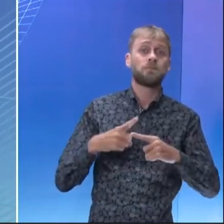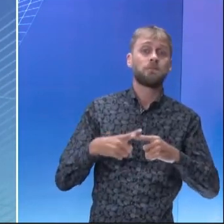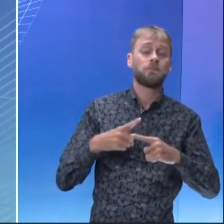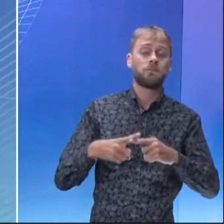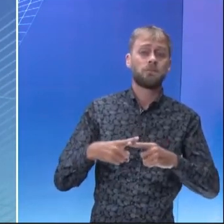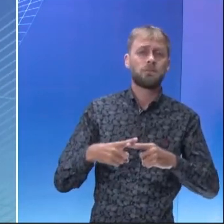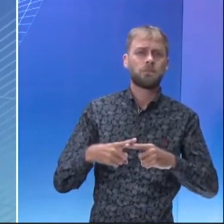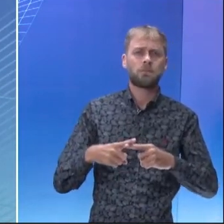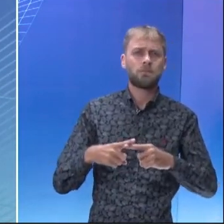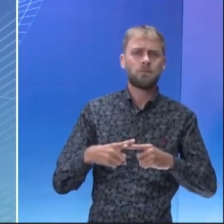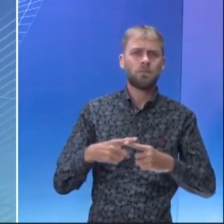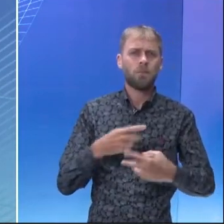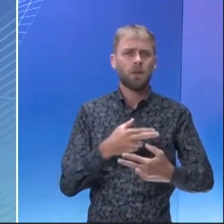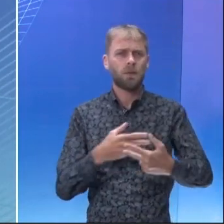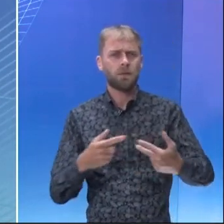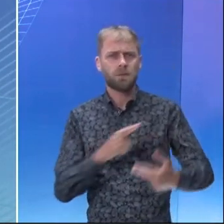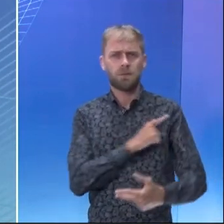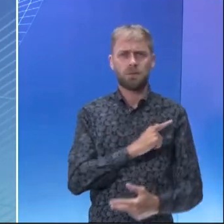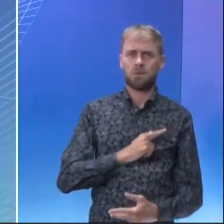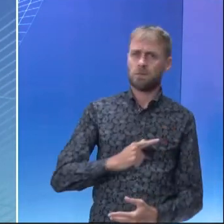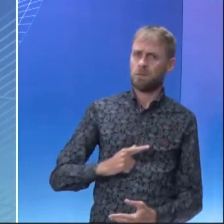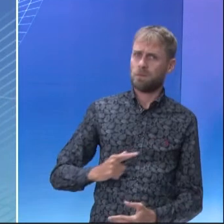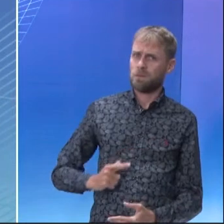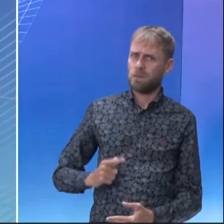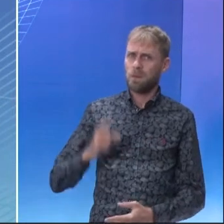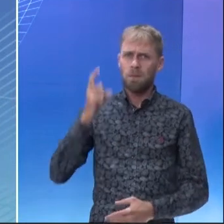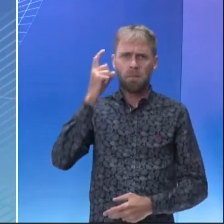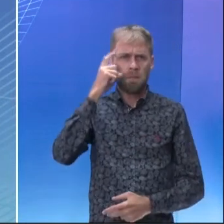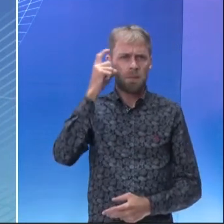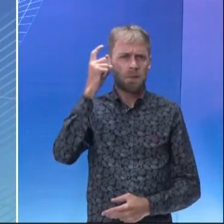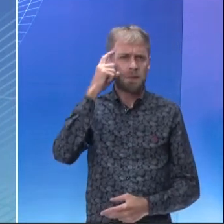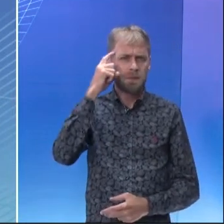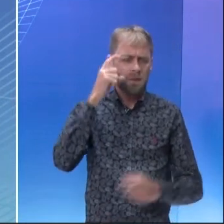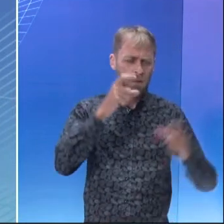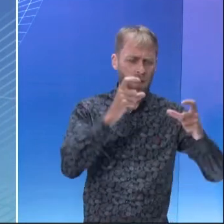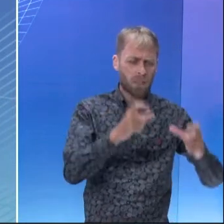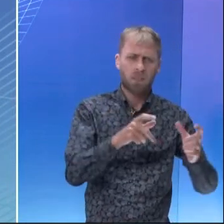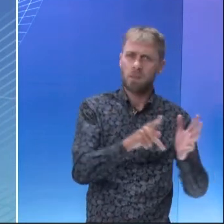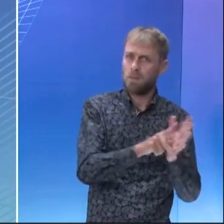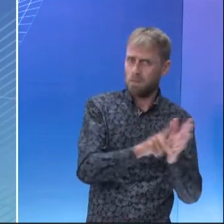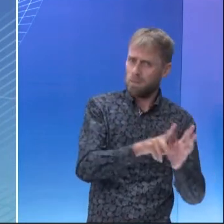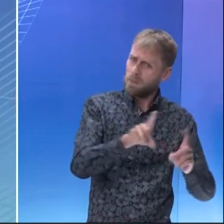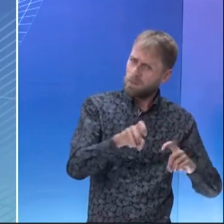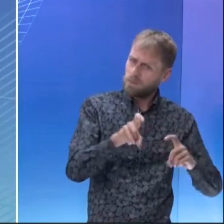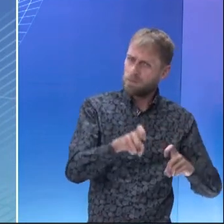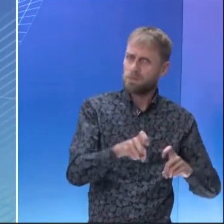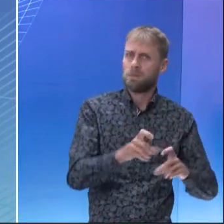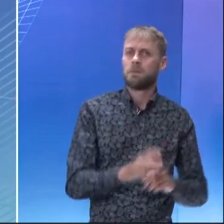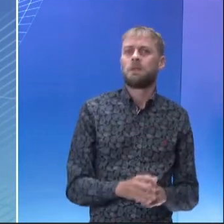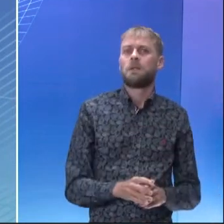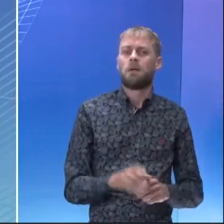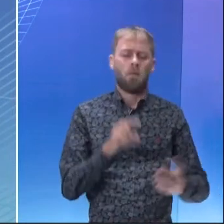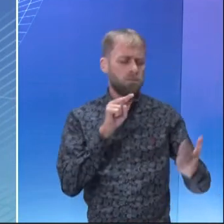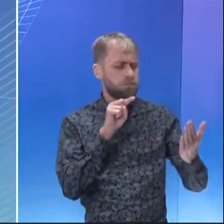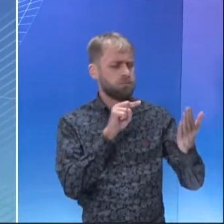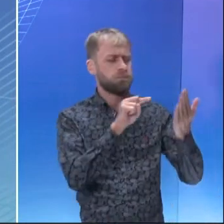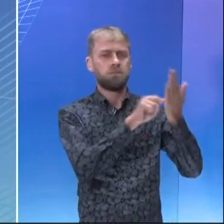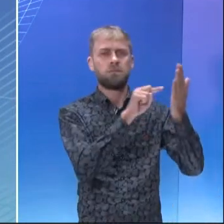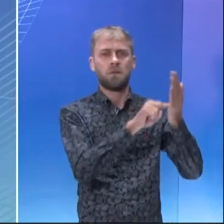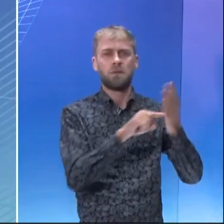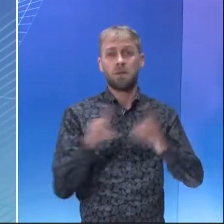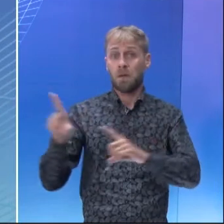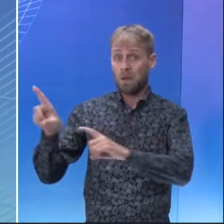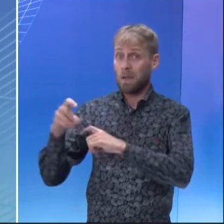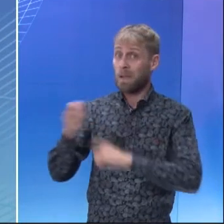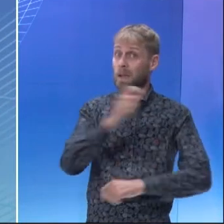quê? Porque as ações governamentais voltadas para essa área, elas têm um enfoque